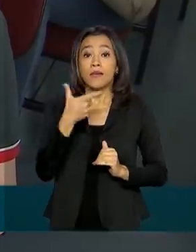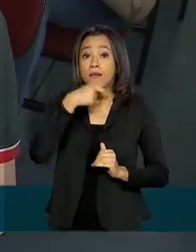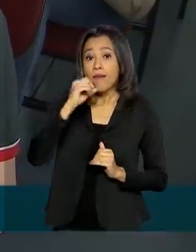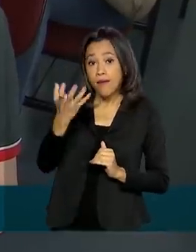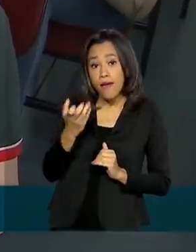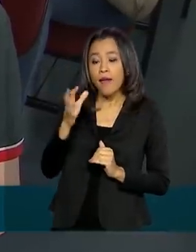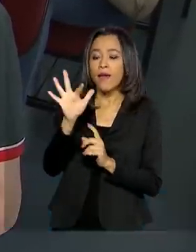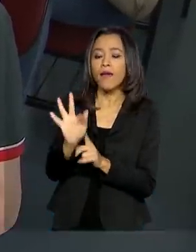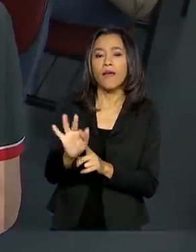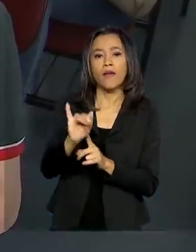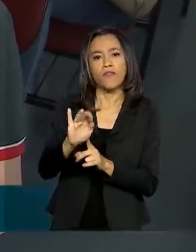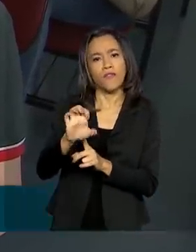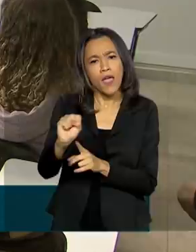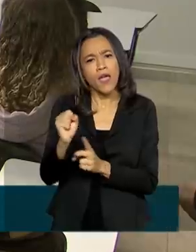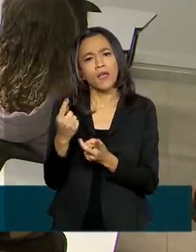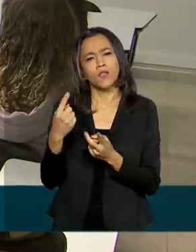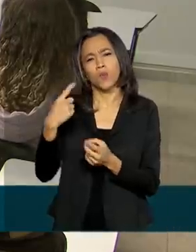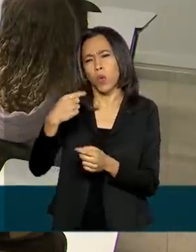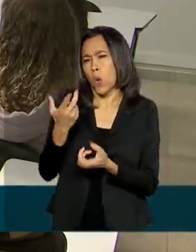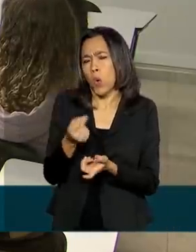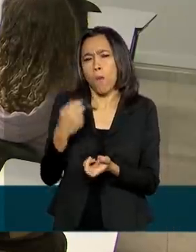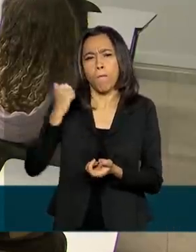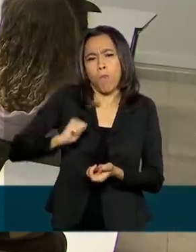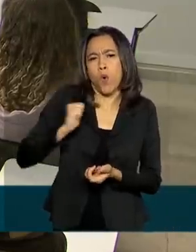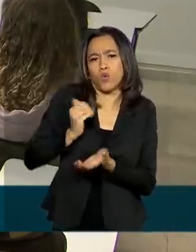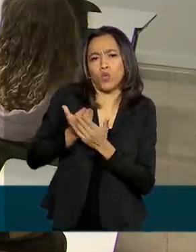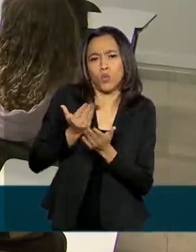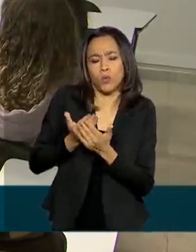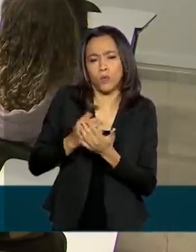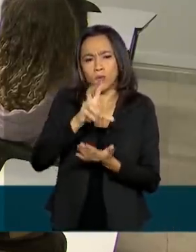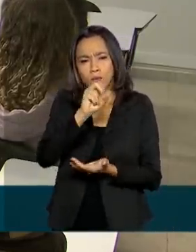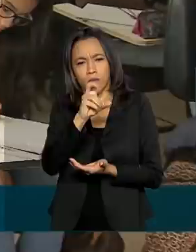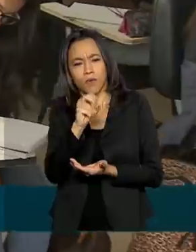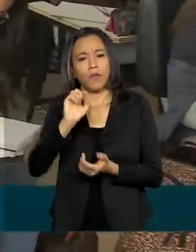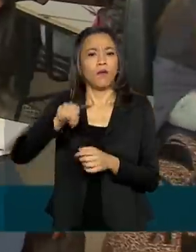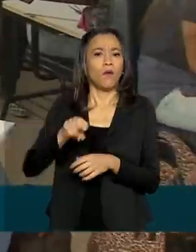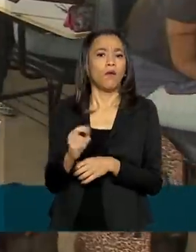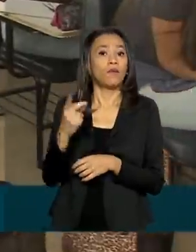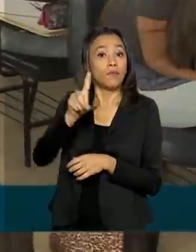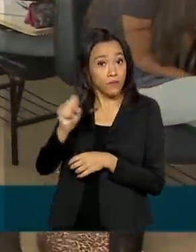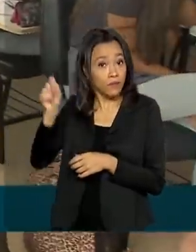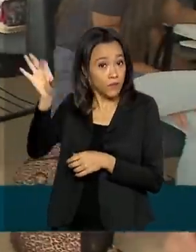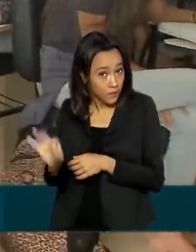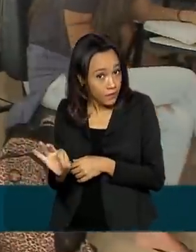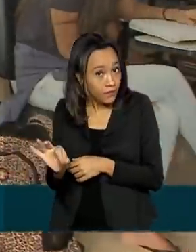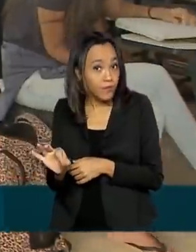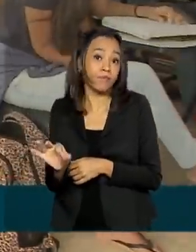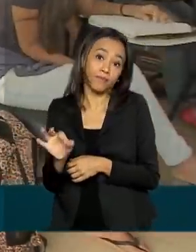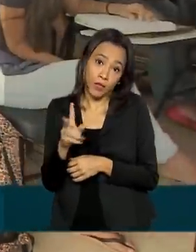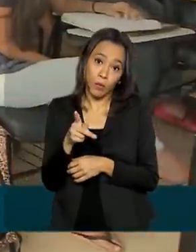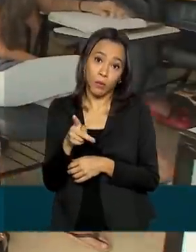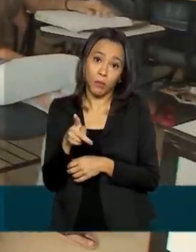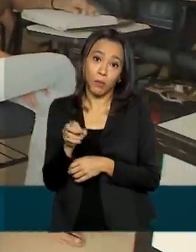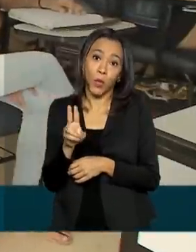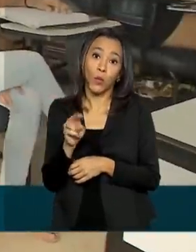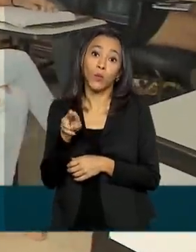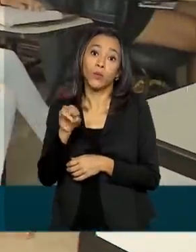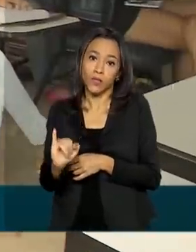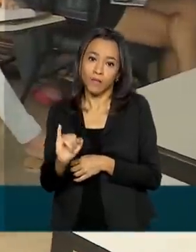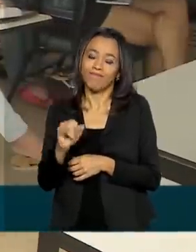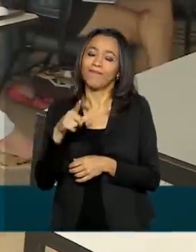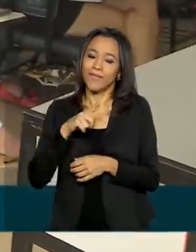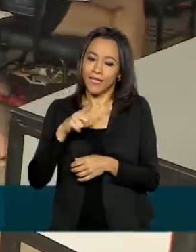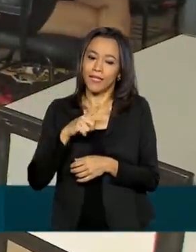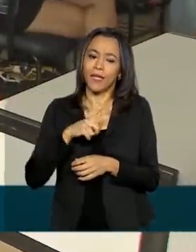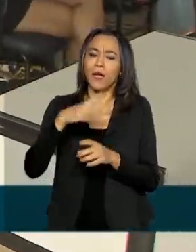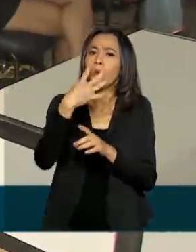ou concorrer a bolsas parciais ou integrais em instituições privadas pelo Prouni, precisa ter média de pelo menos